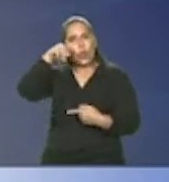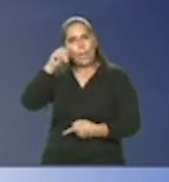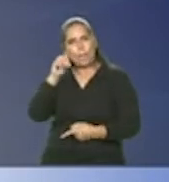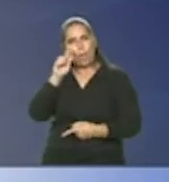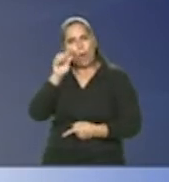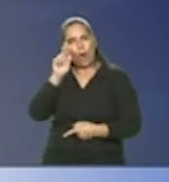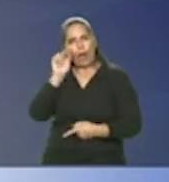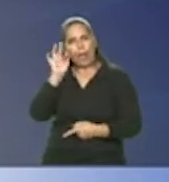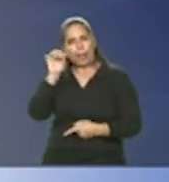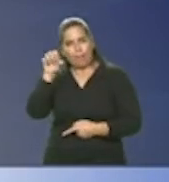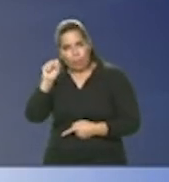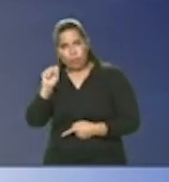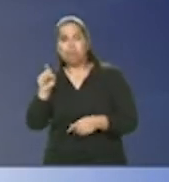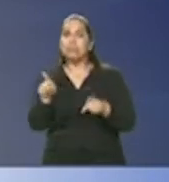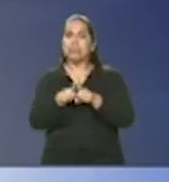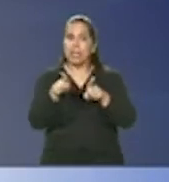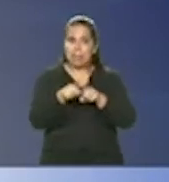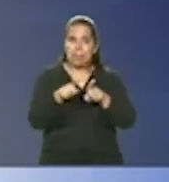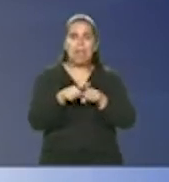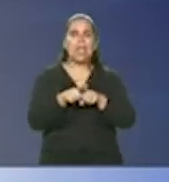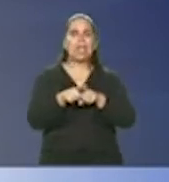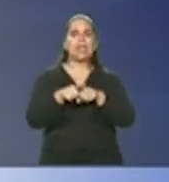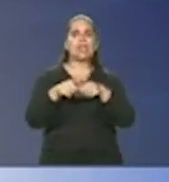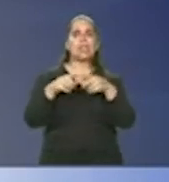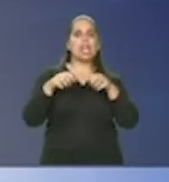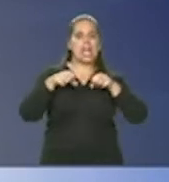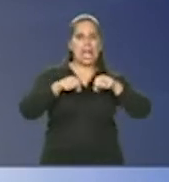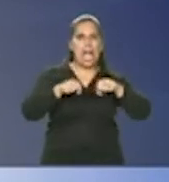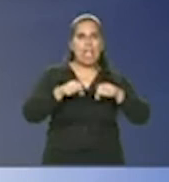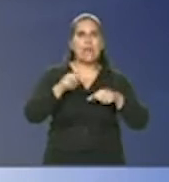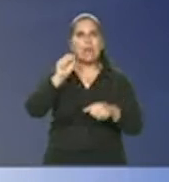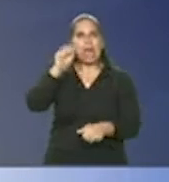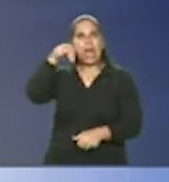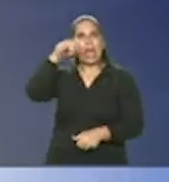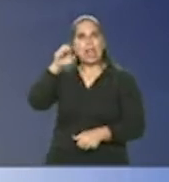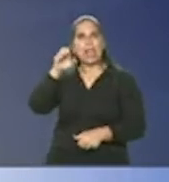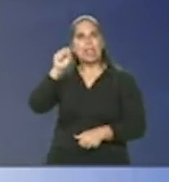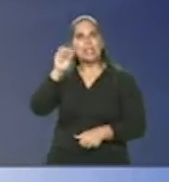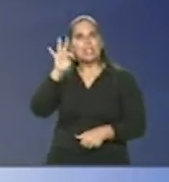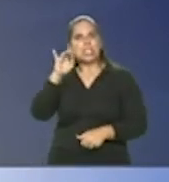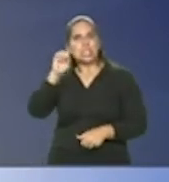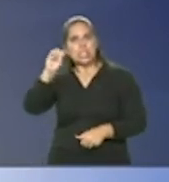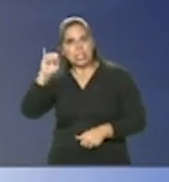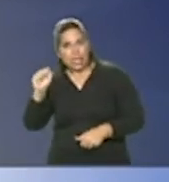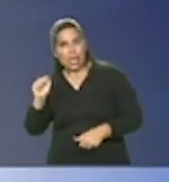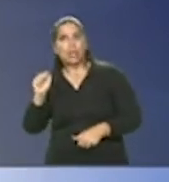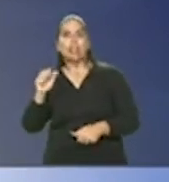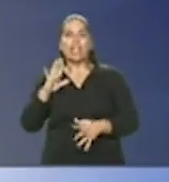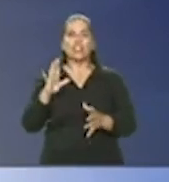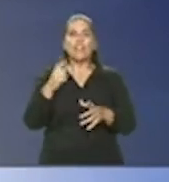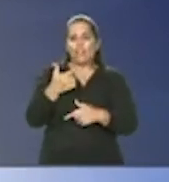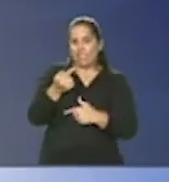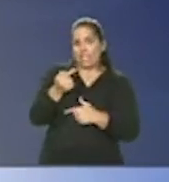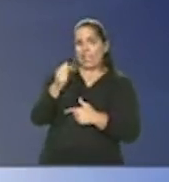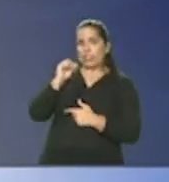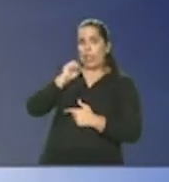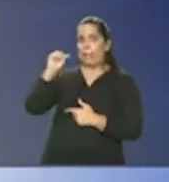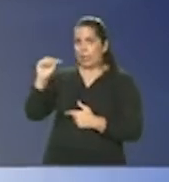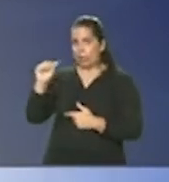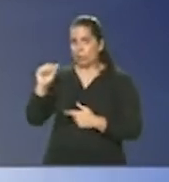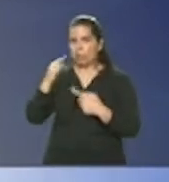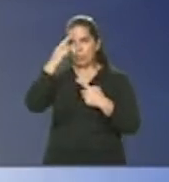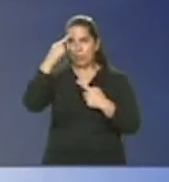carrinhos de anestesia centenas deles já chegaram e agora estamos esperando para o dia 27 de abril sem ser semana que vem a outra